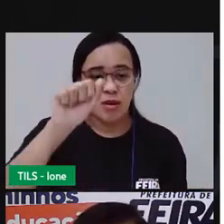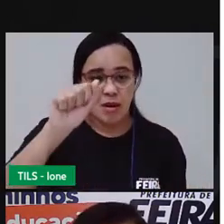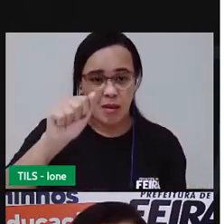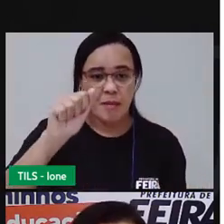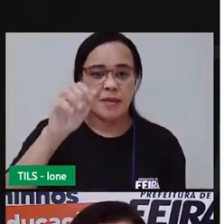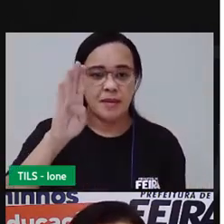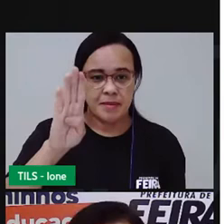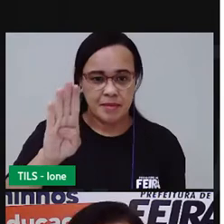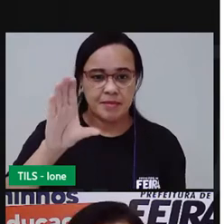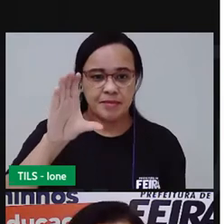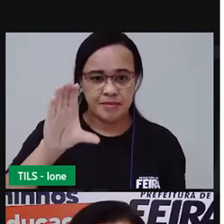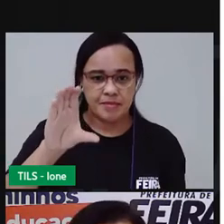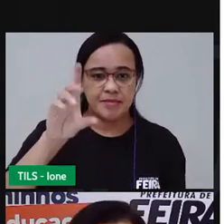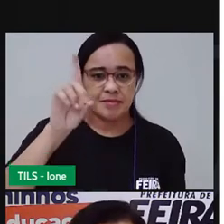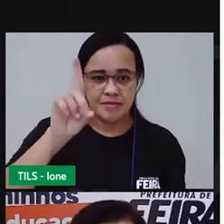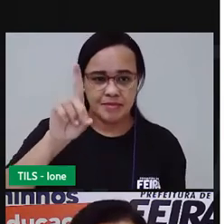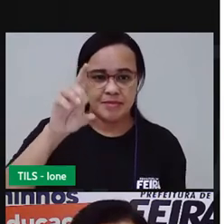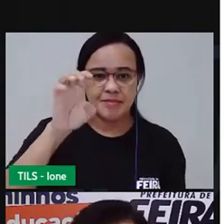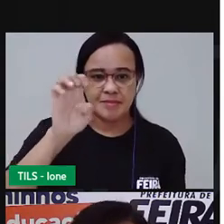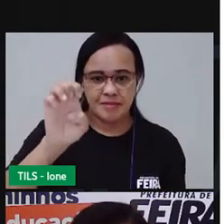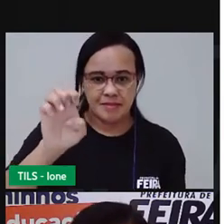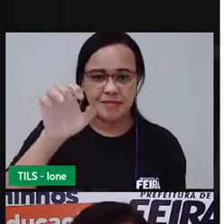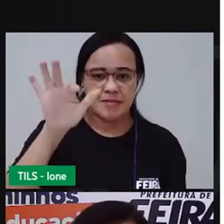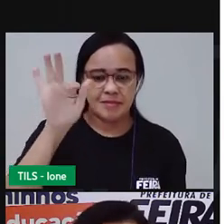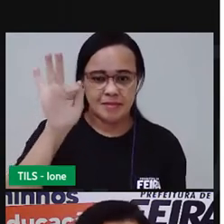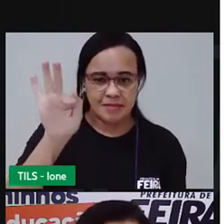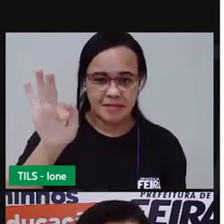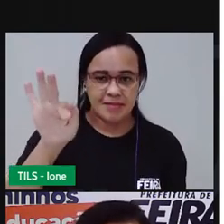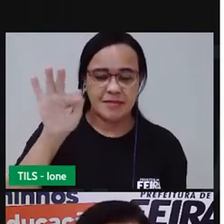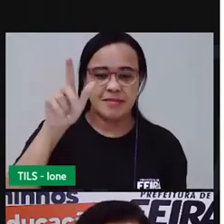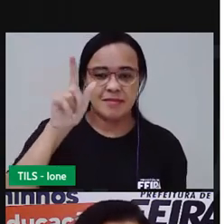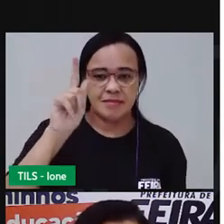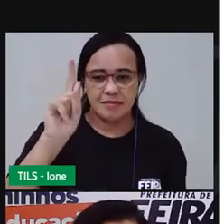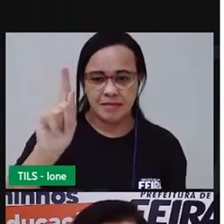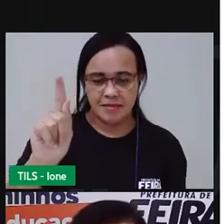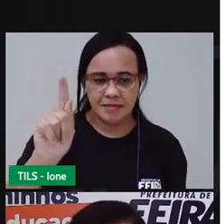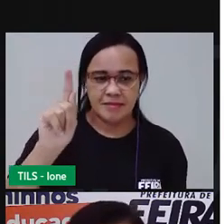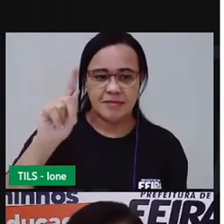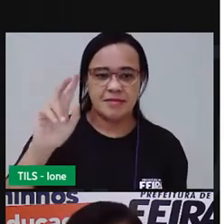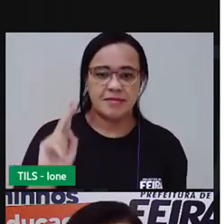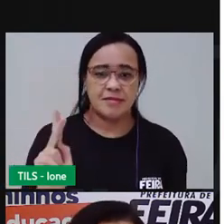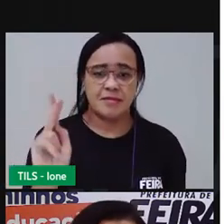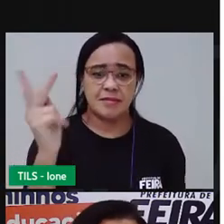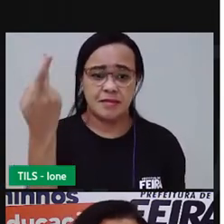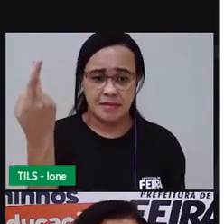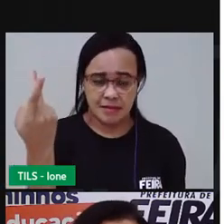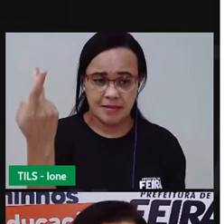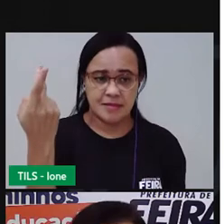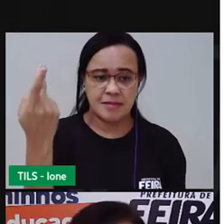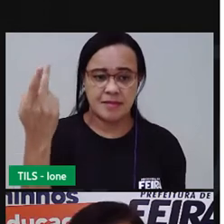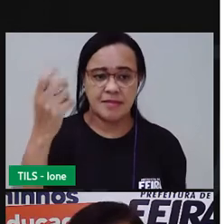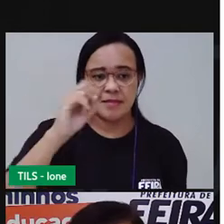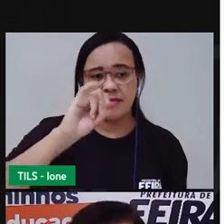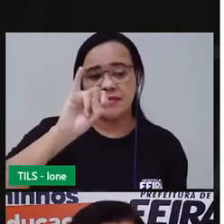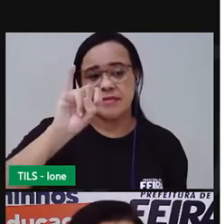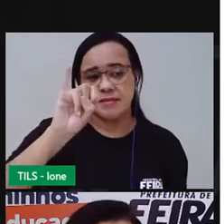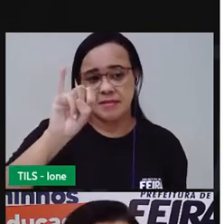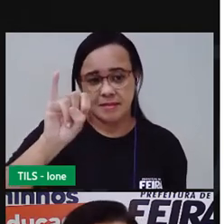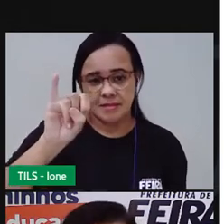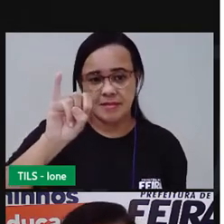B C D E C G H